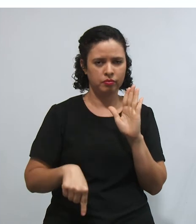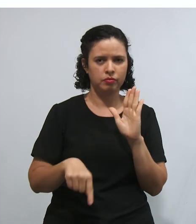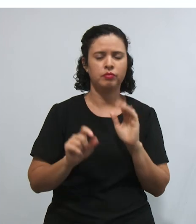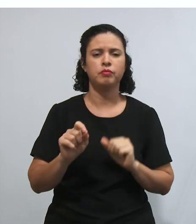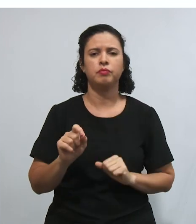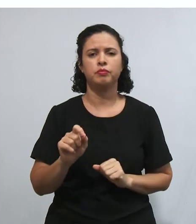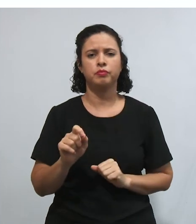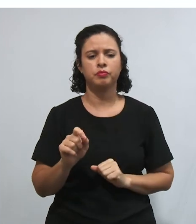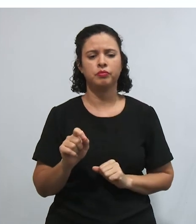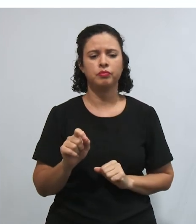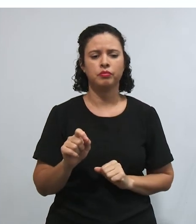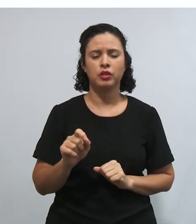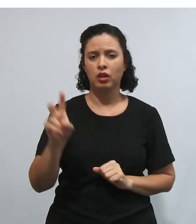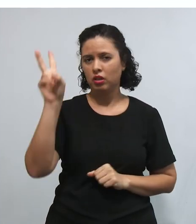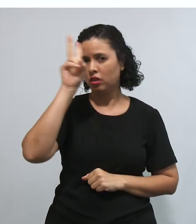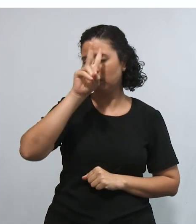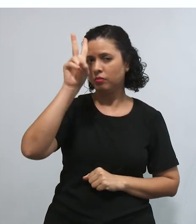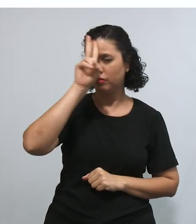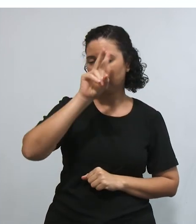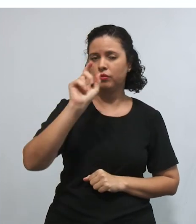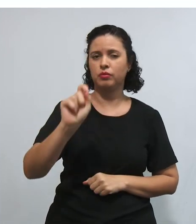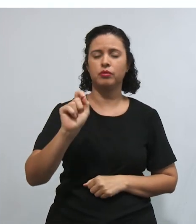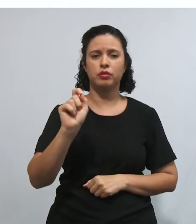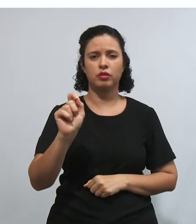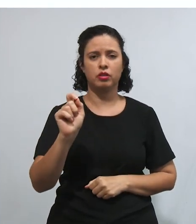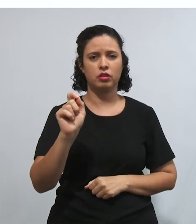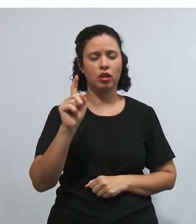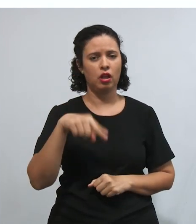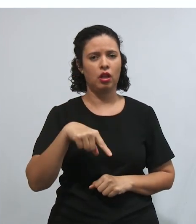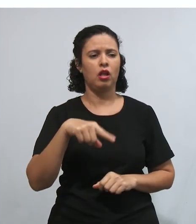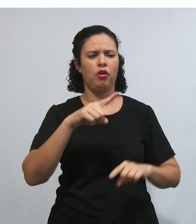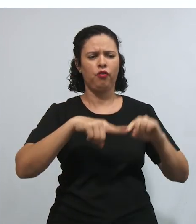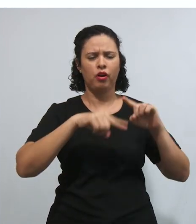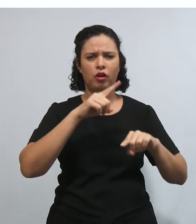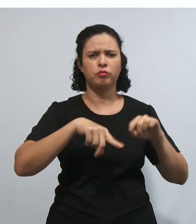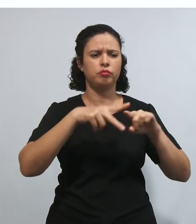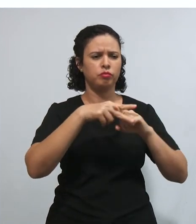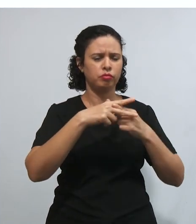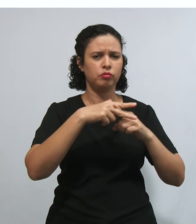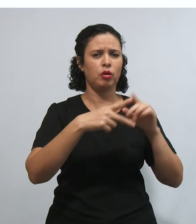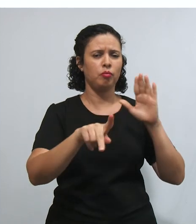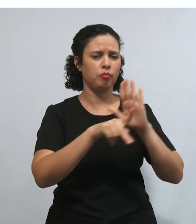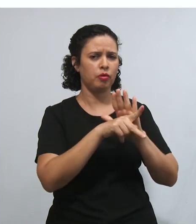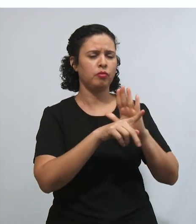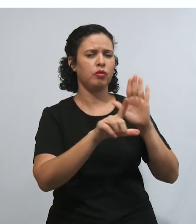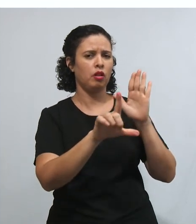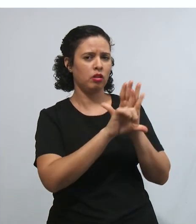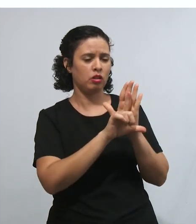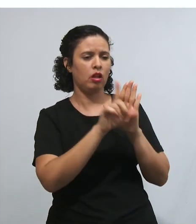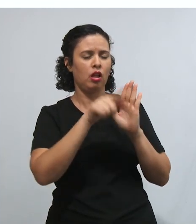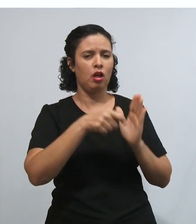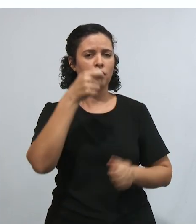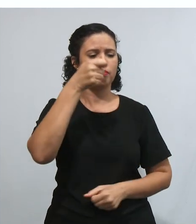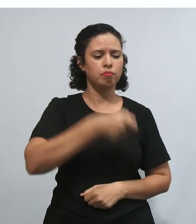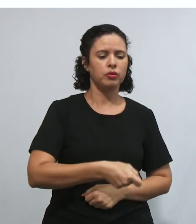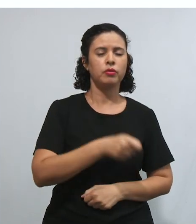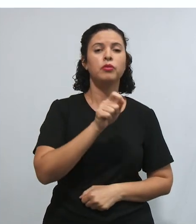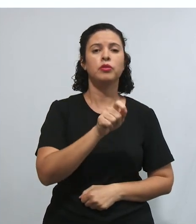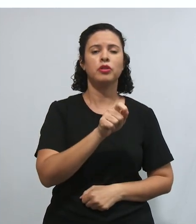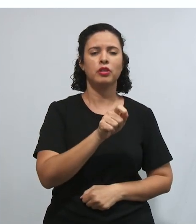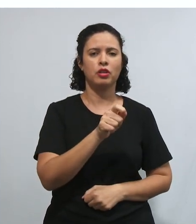constitucionais. Lembrando que esses remédios, eles têm o poder de fazer, de fato,